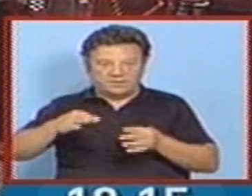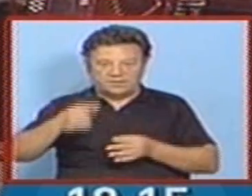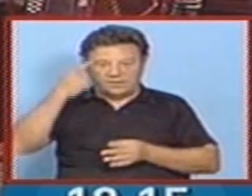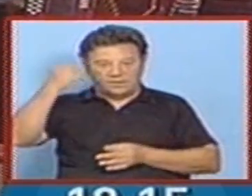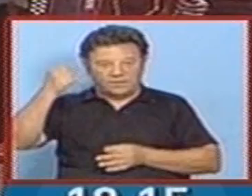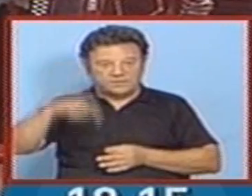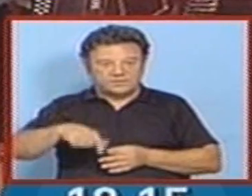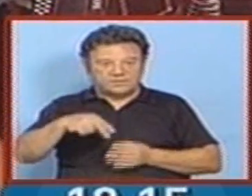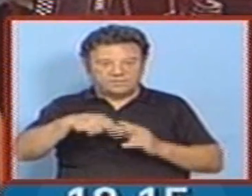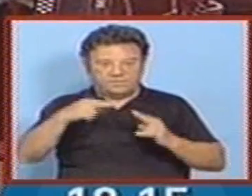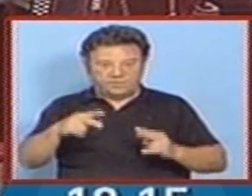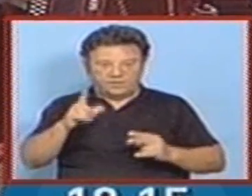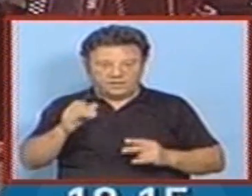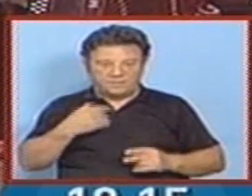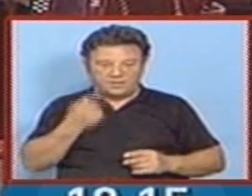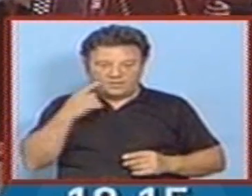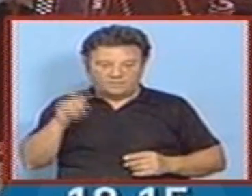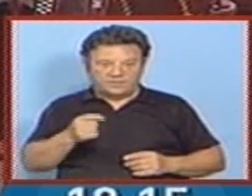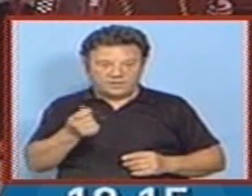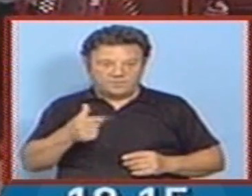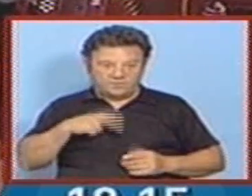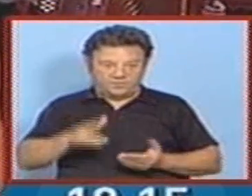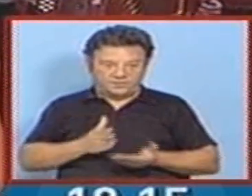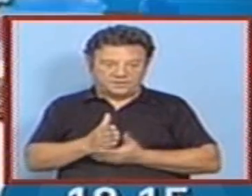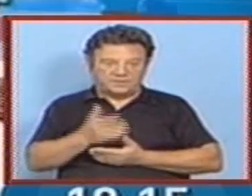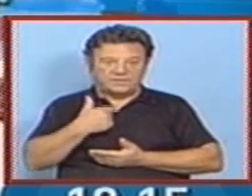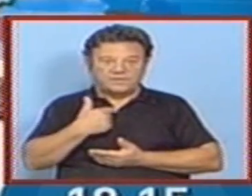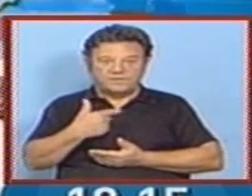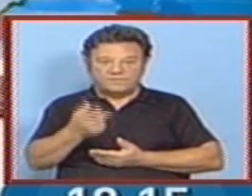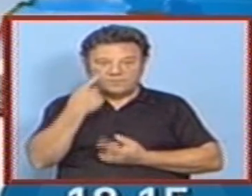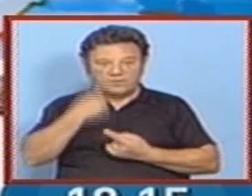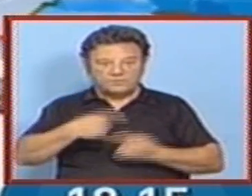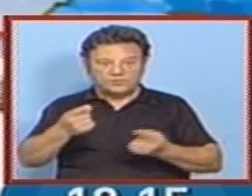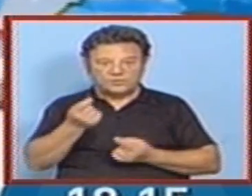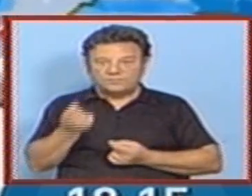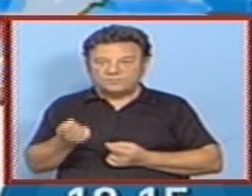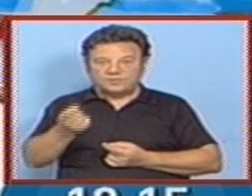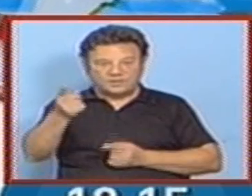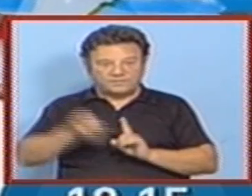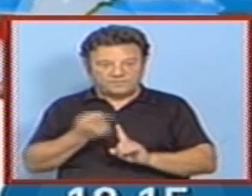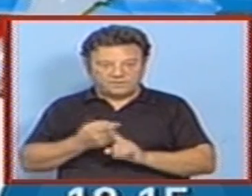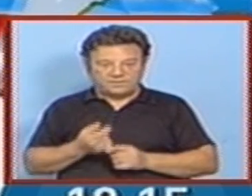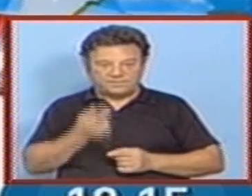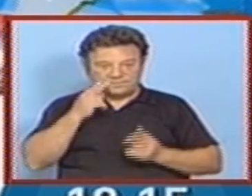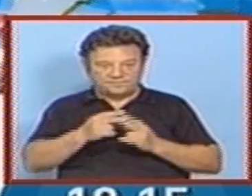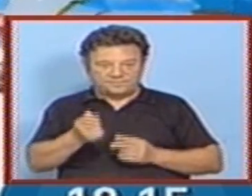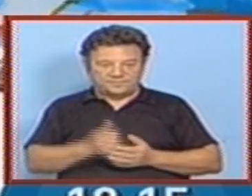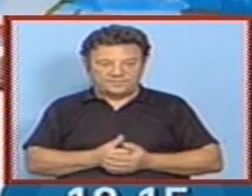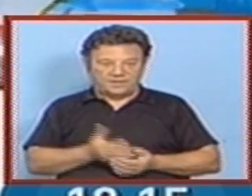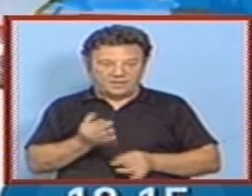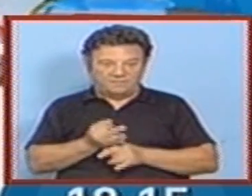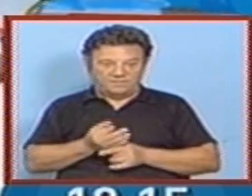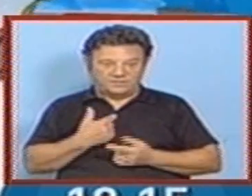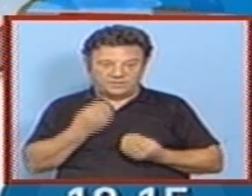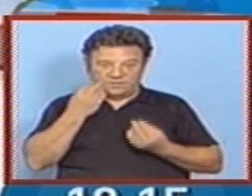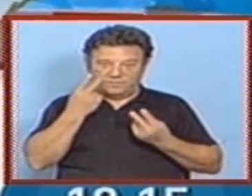Ponto de Lima. Nós vamos voltar daqui a pouco no Portugal Indireto e vamos mostrar pedacinhos dessa feira. Até já. Festa que,